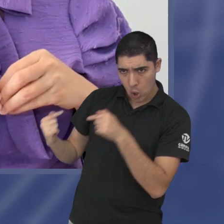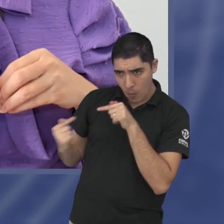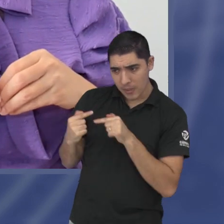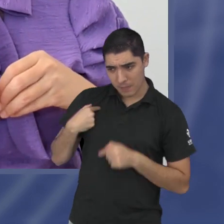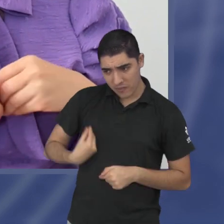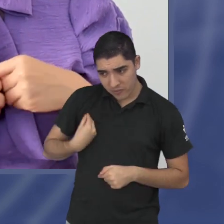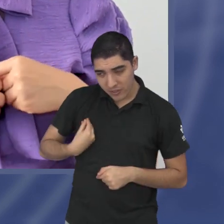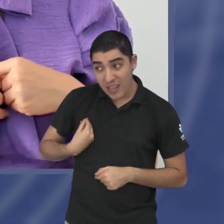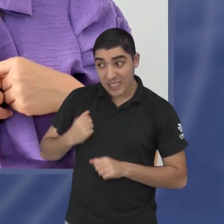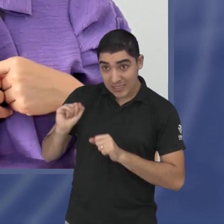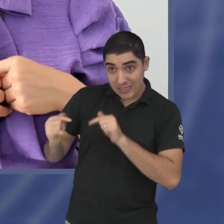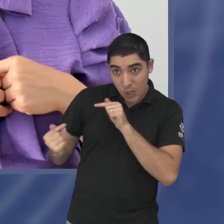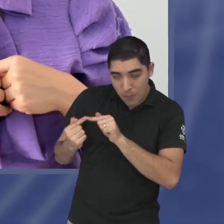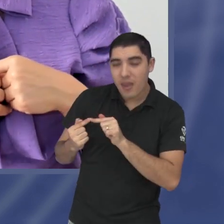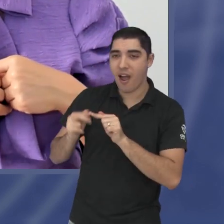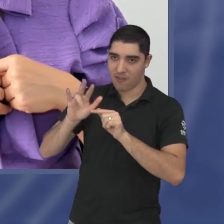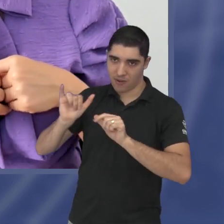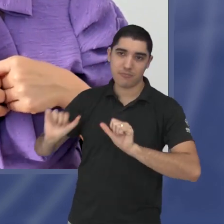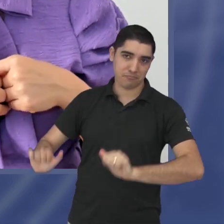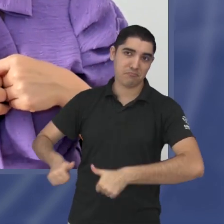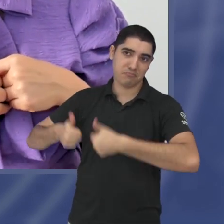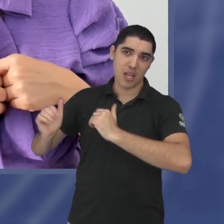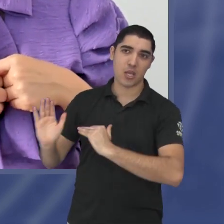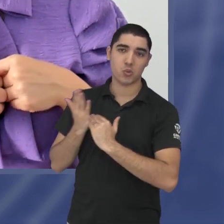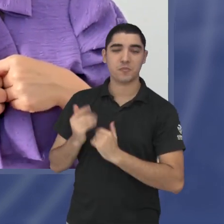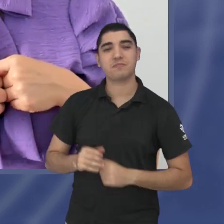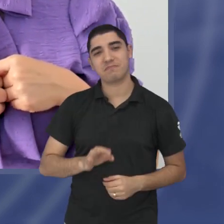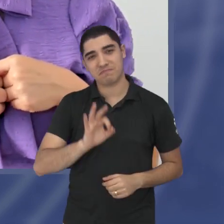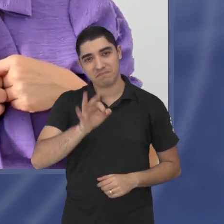contexto para que elas, de fato, sejam efetivas.